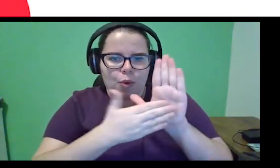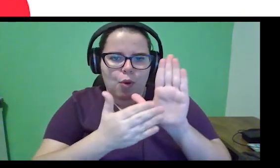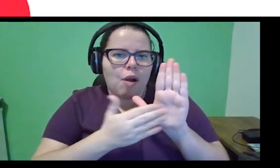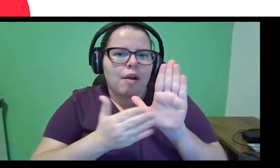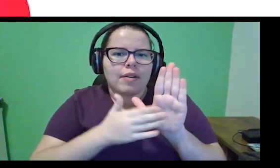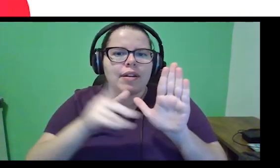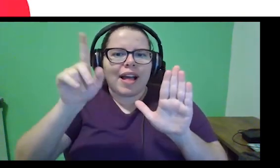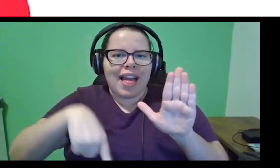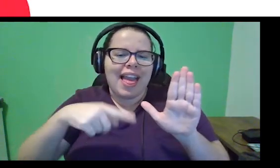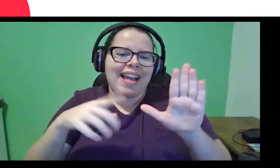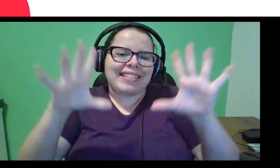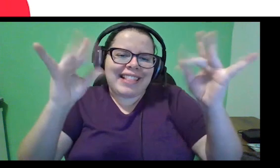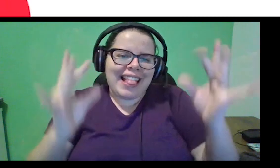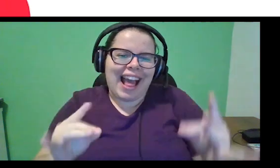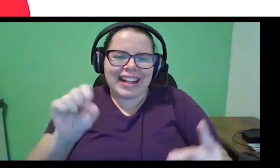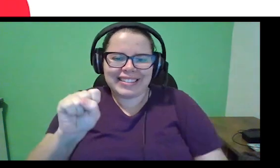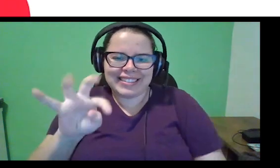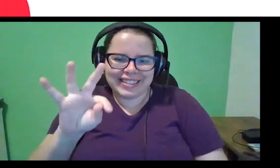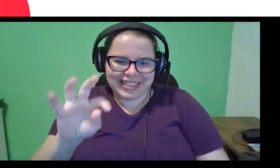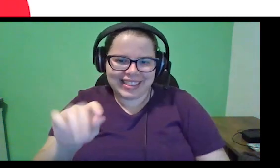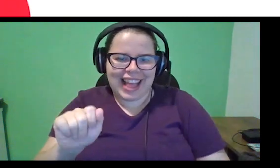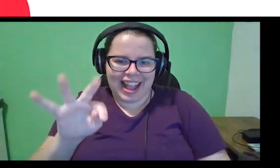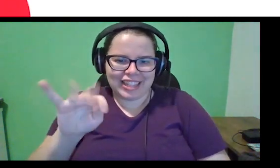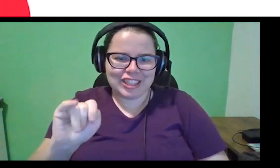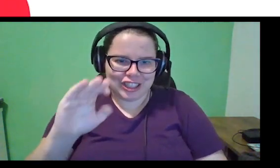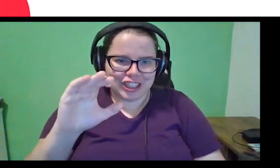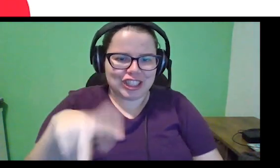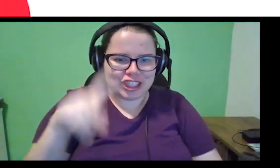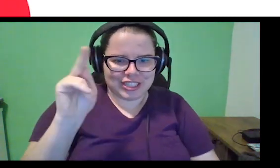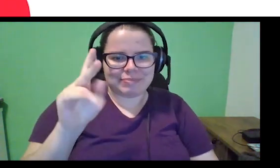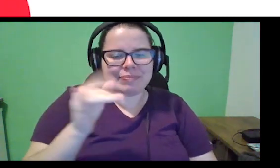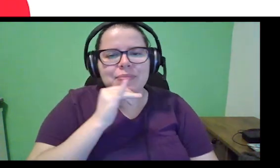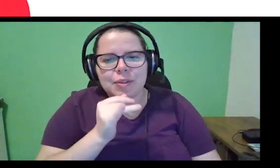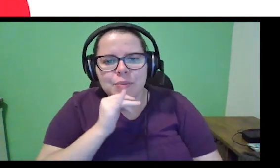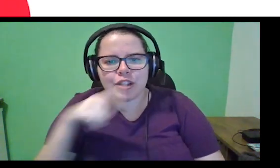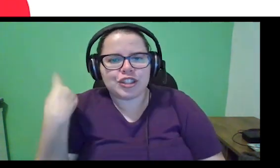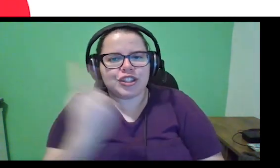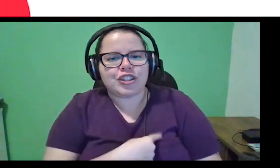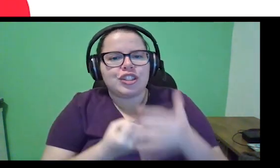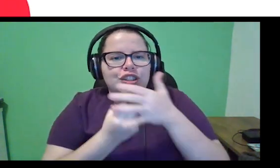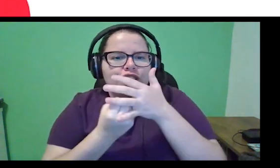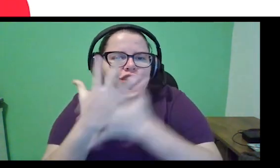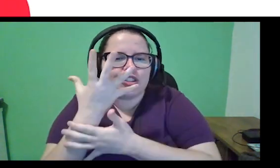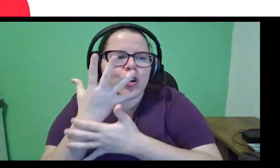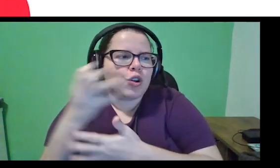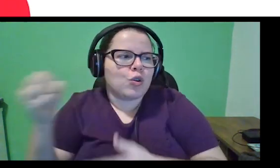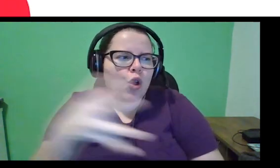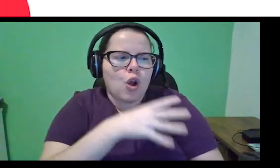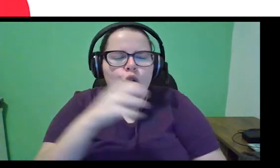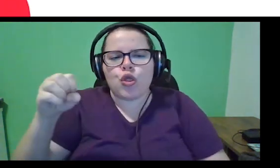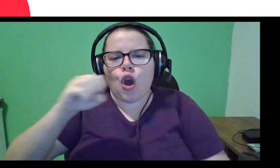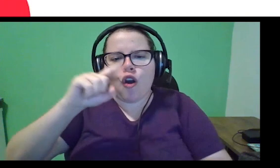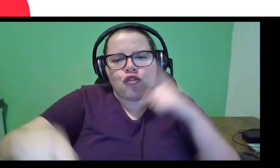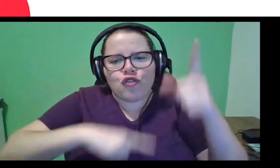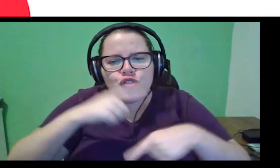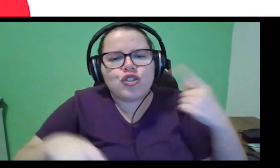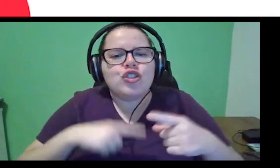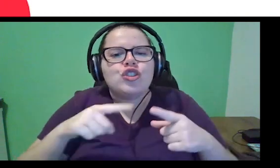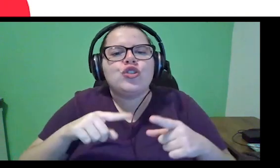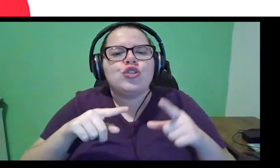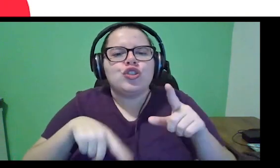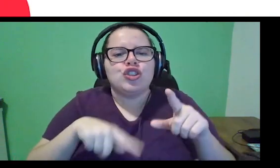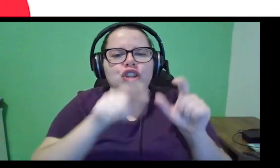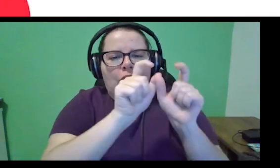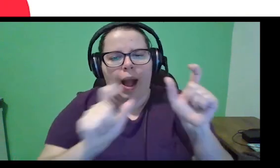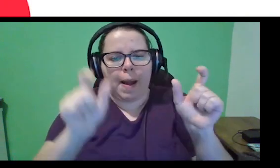etapas do estético, né? Então, quando a gente vai criar um novo fluxo de Kanban, existe